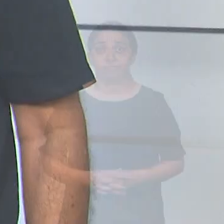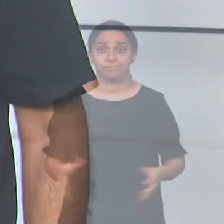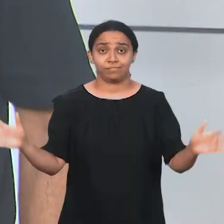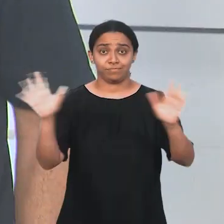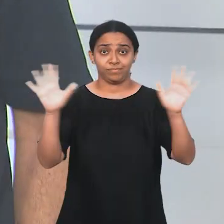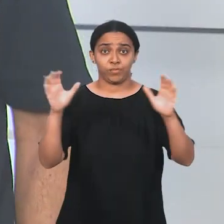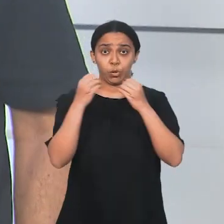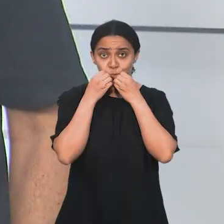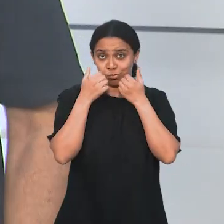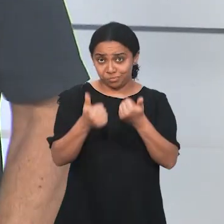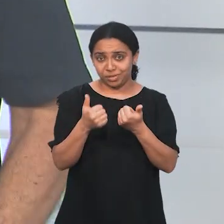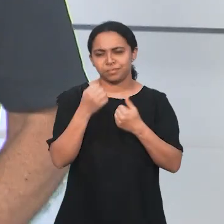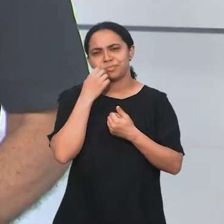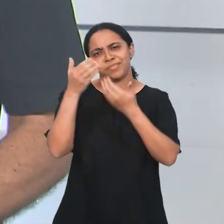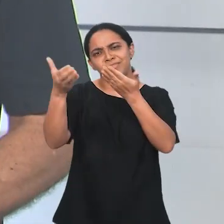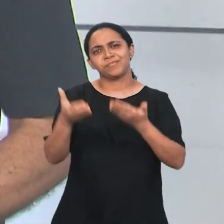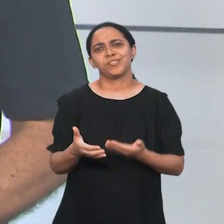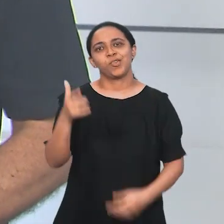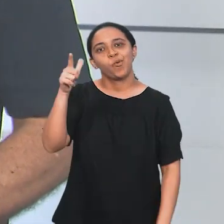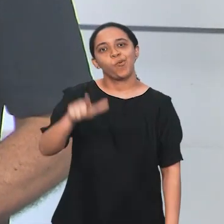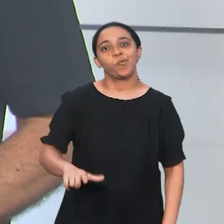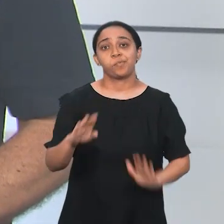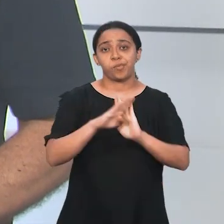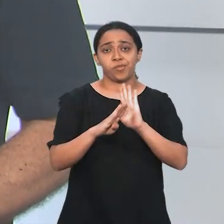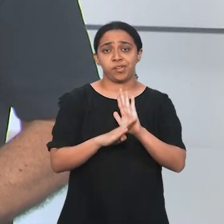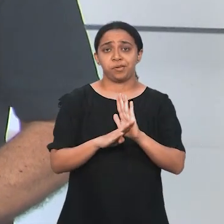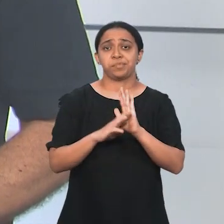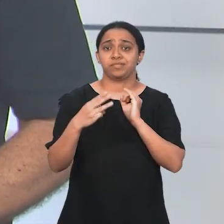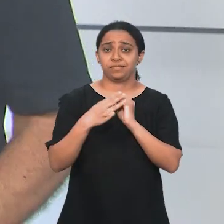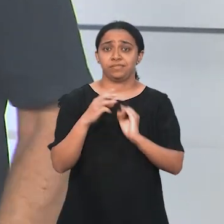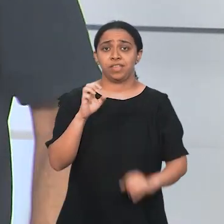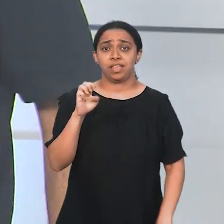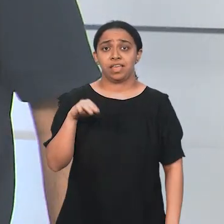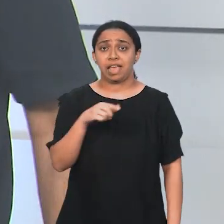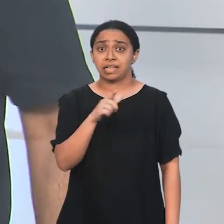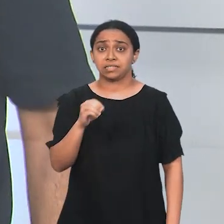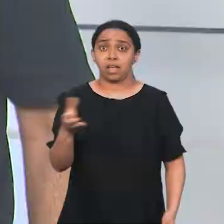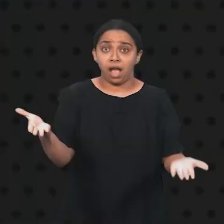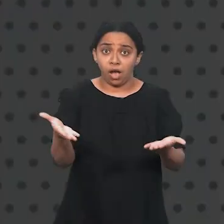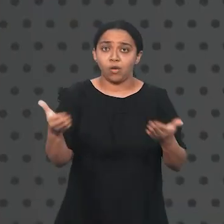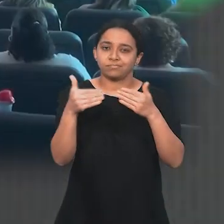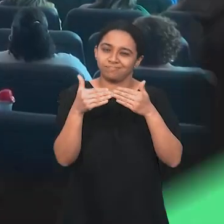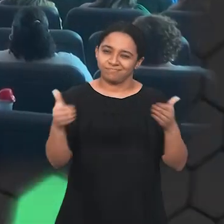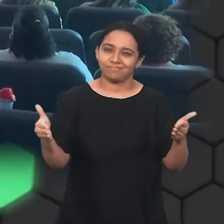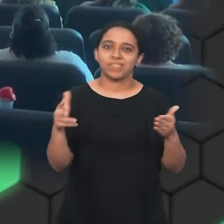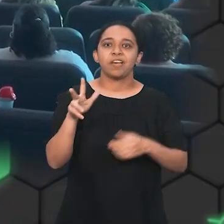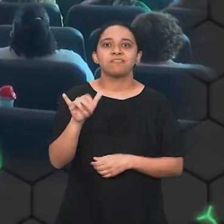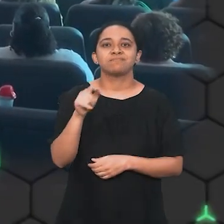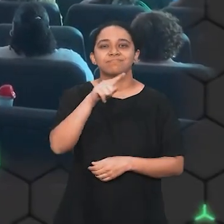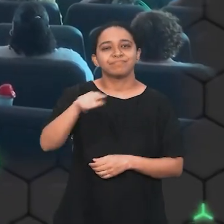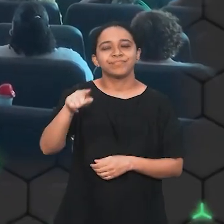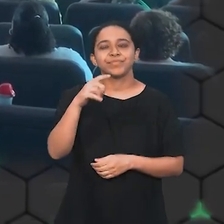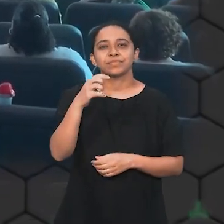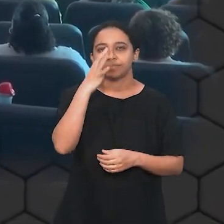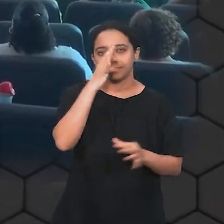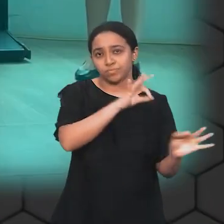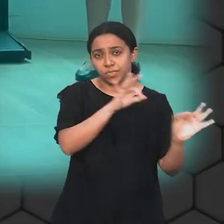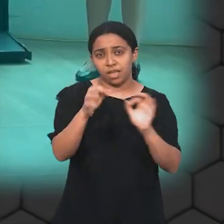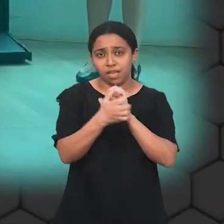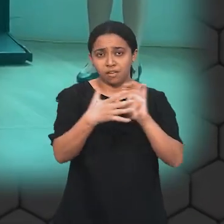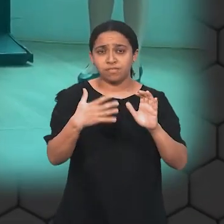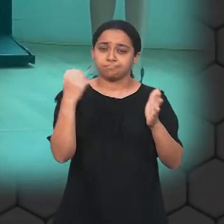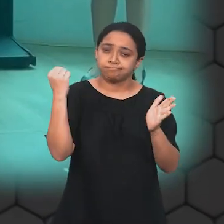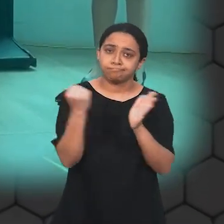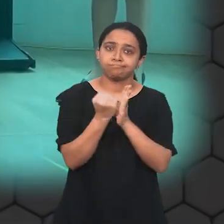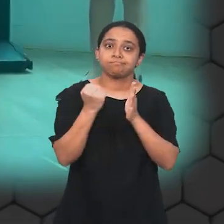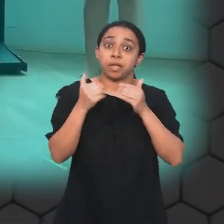Olá, como vai? Bem-vindo a mais um IFMA em Ação. Nesta edição, vamos saber como foi o evento que